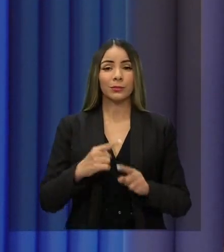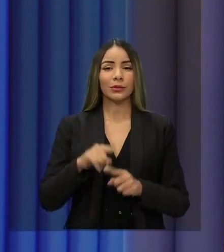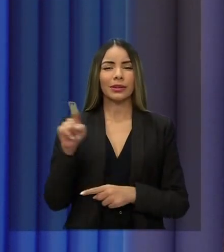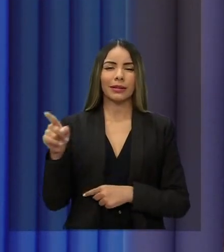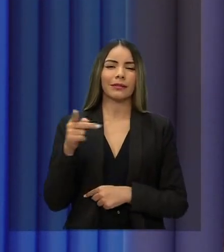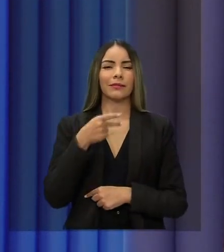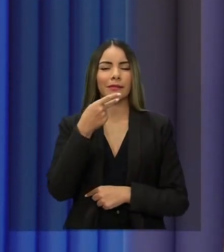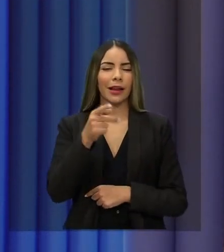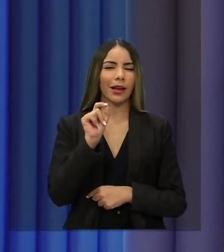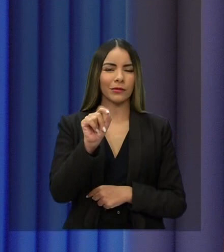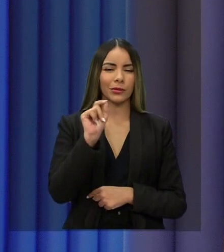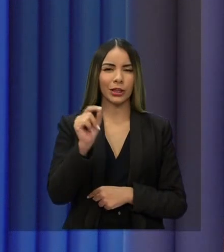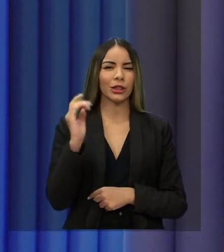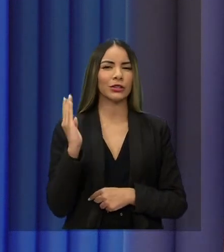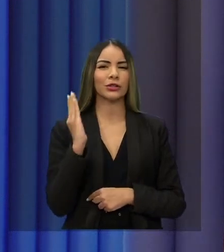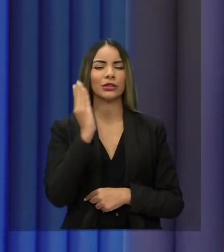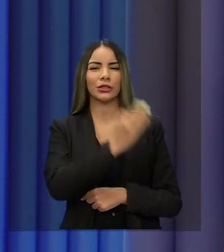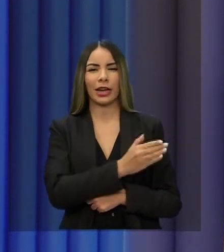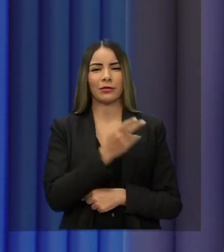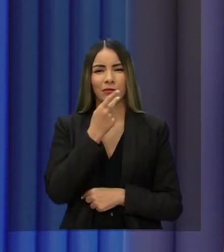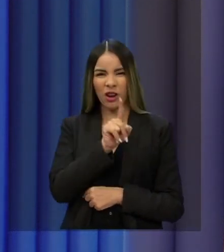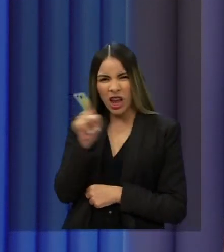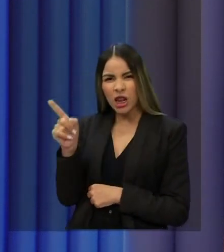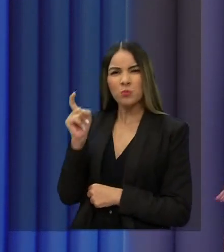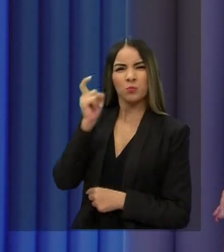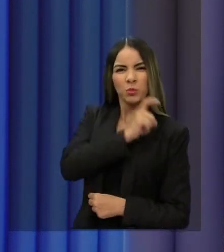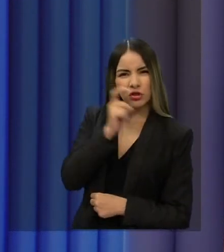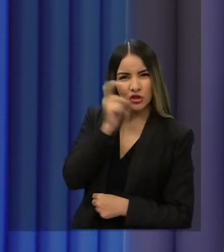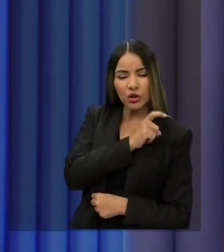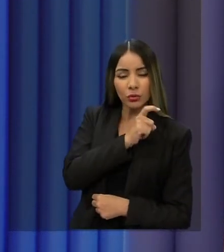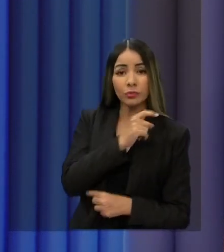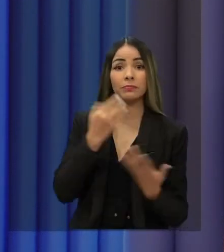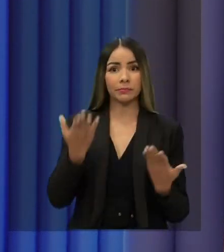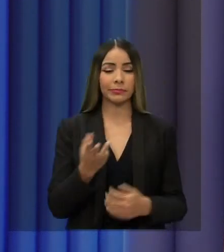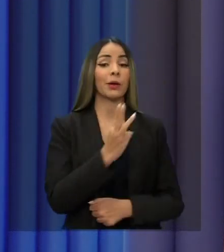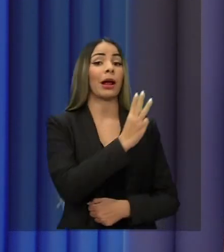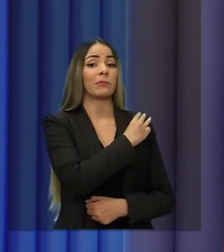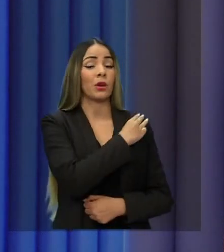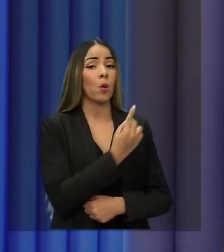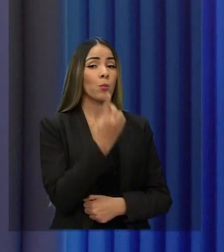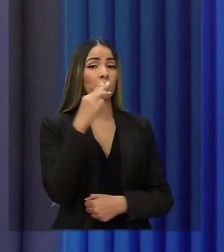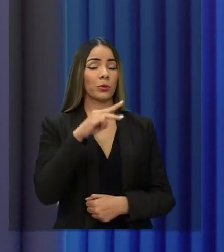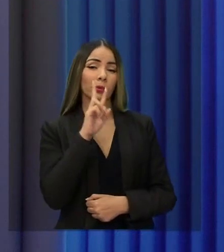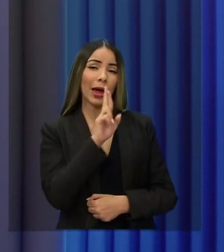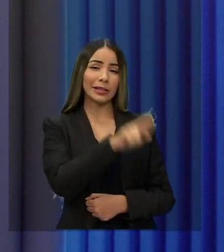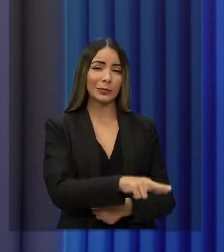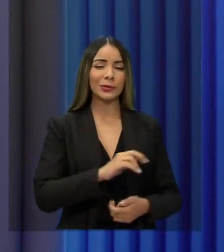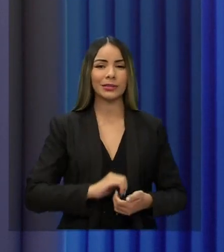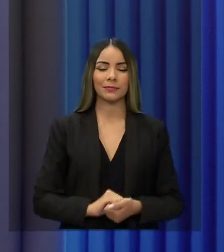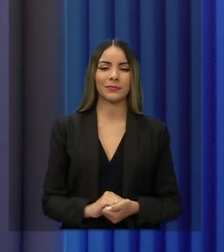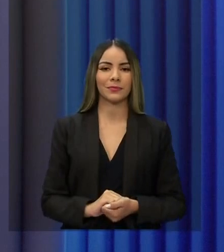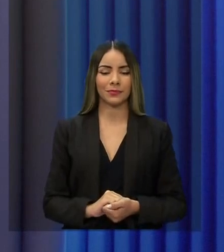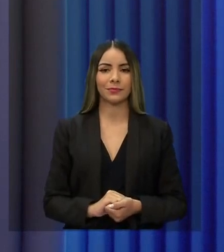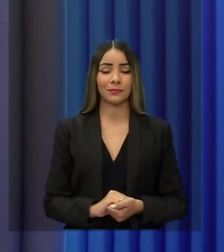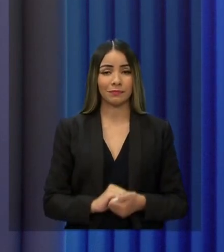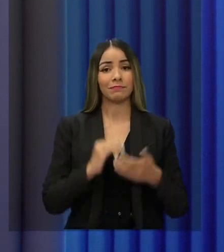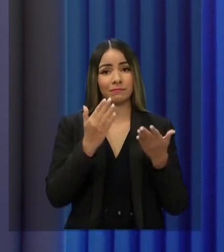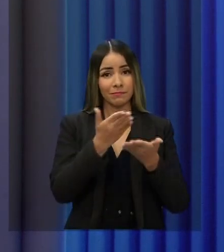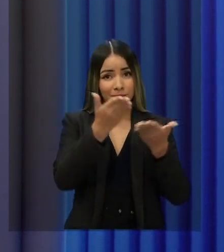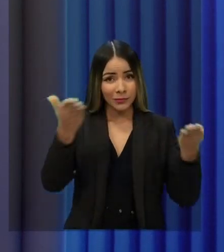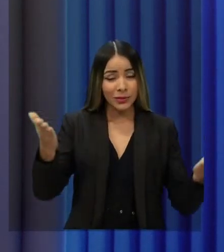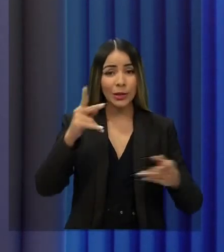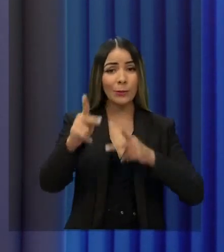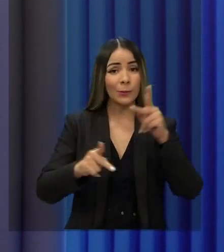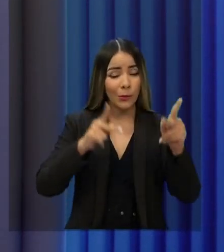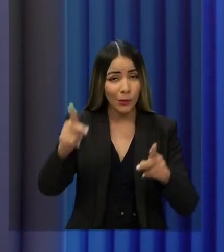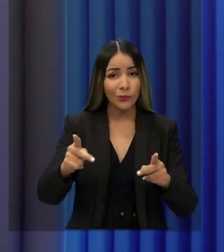uma afirmação direta, ao candidato de mentiroso. Então, o senhor tem um minuto para a sua fala. Cearense, você está acompanhando